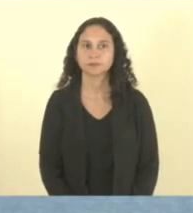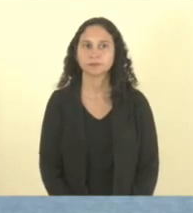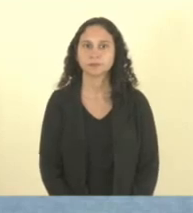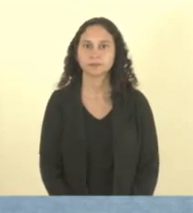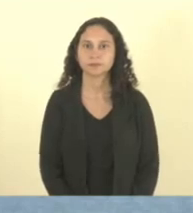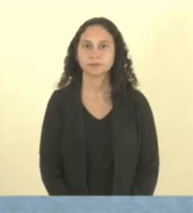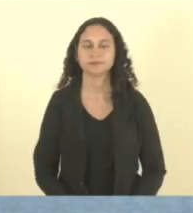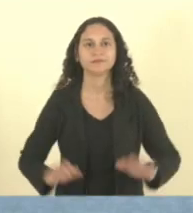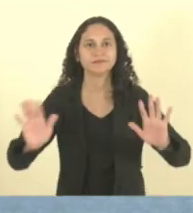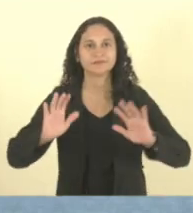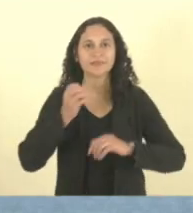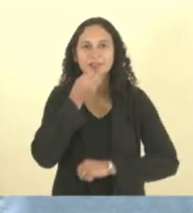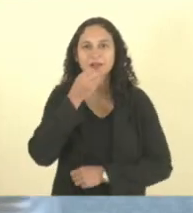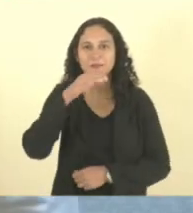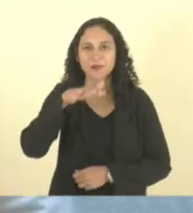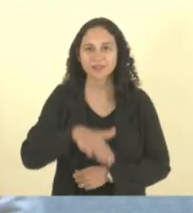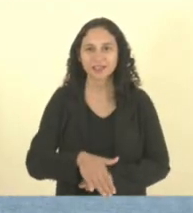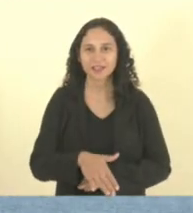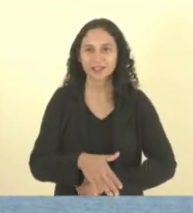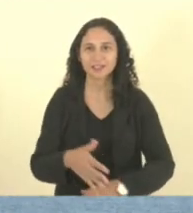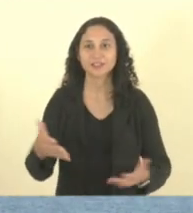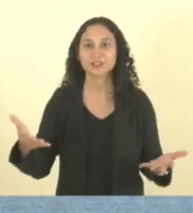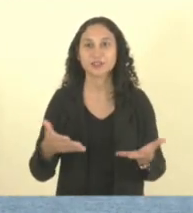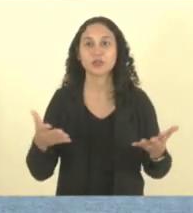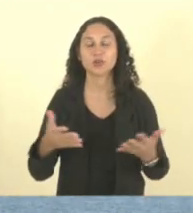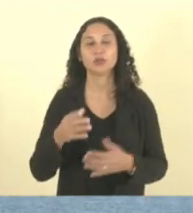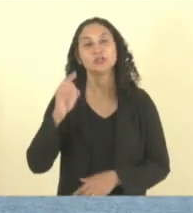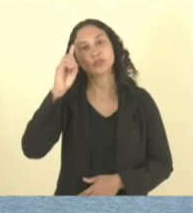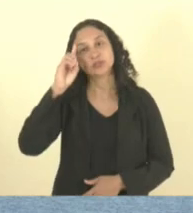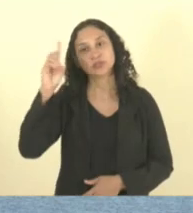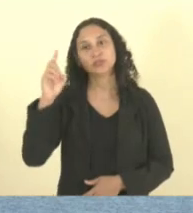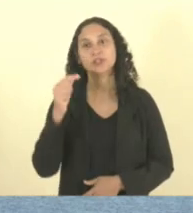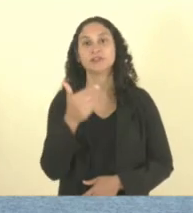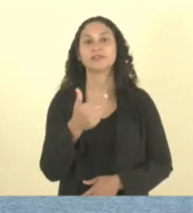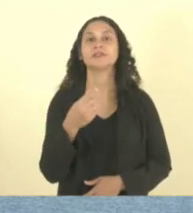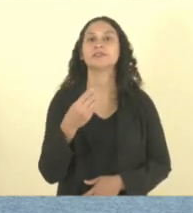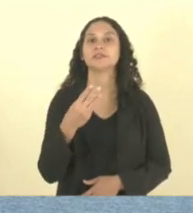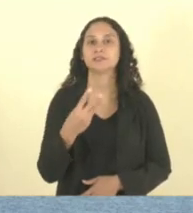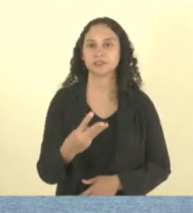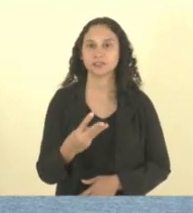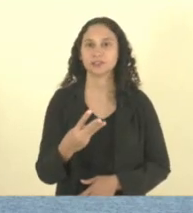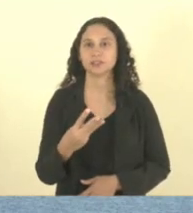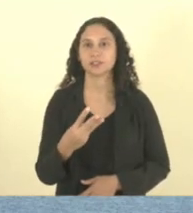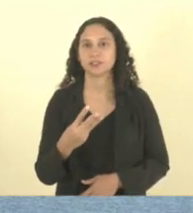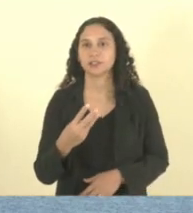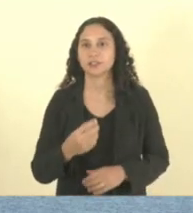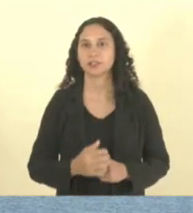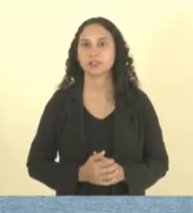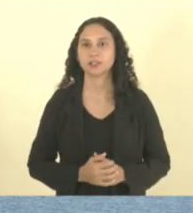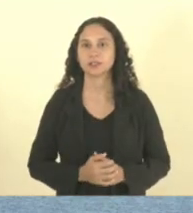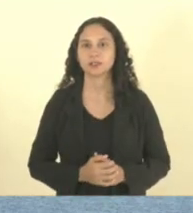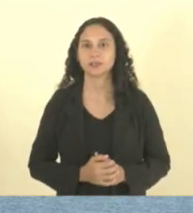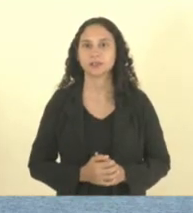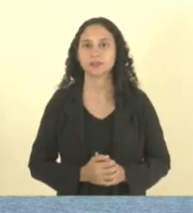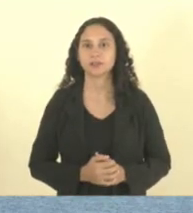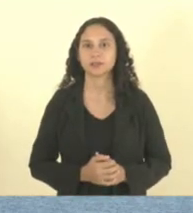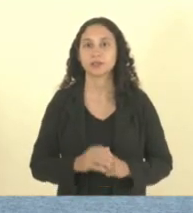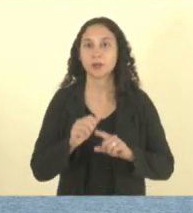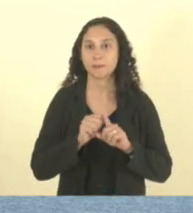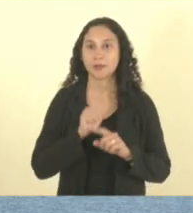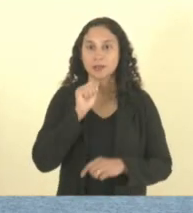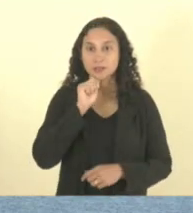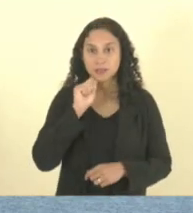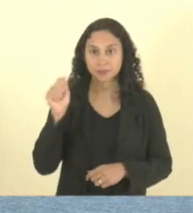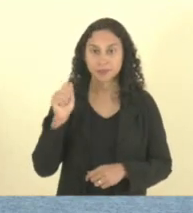Olá, boa tarde. Hoje é dia 23 de abril